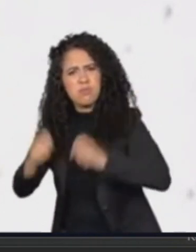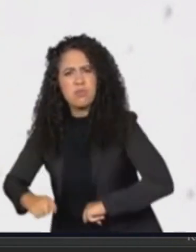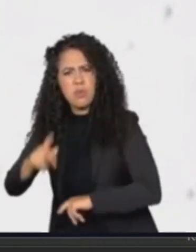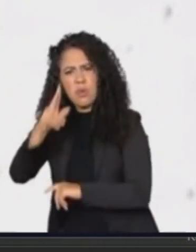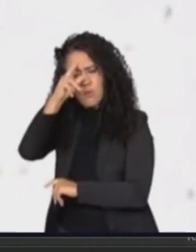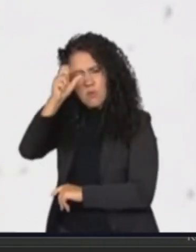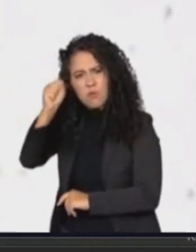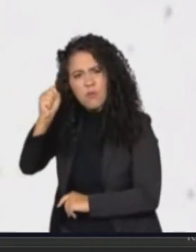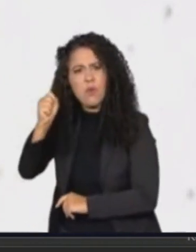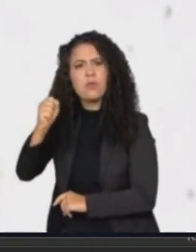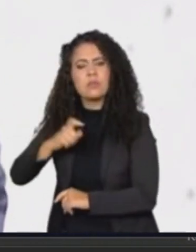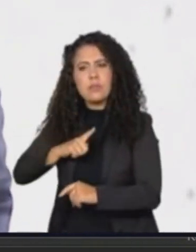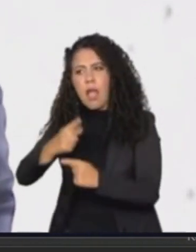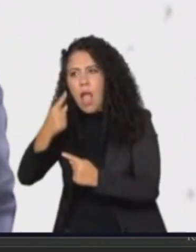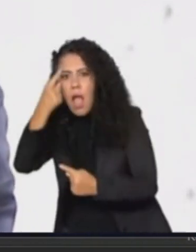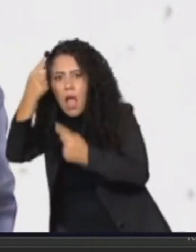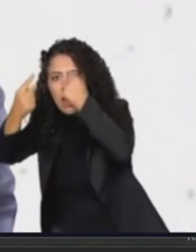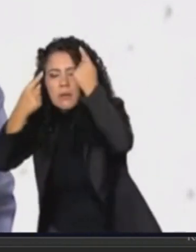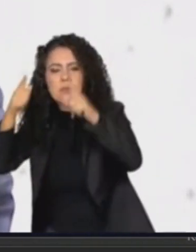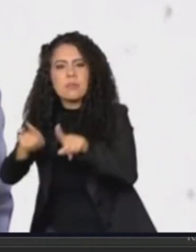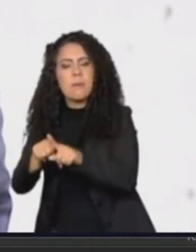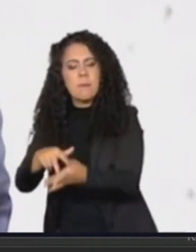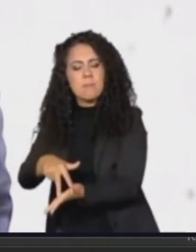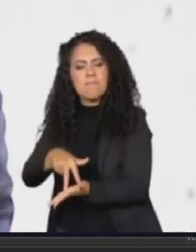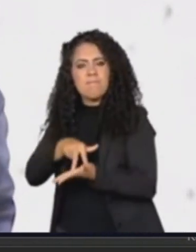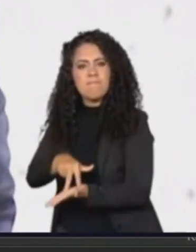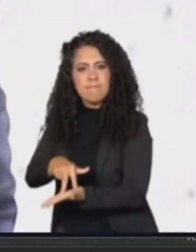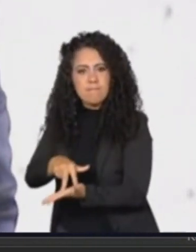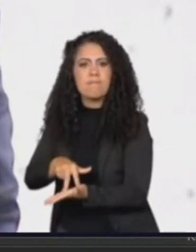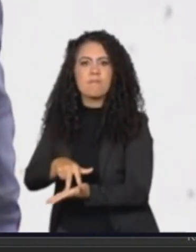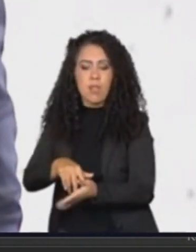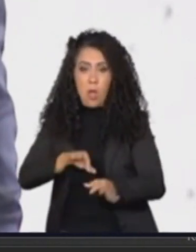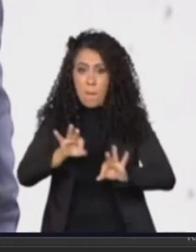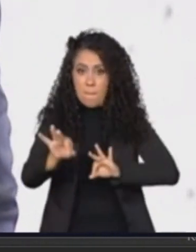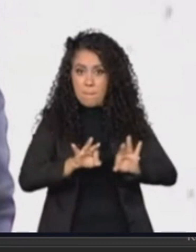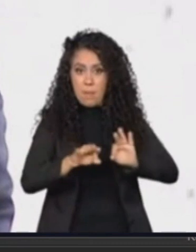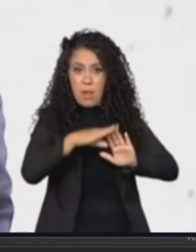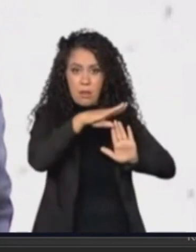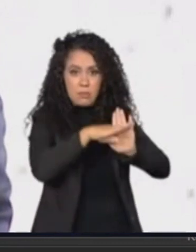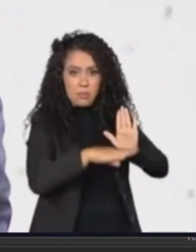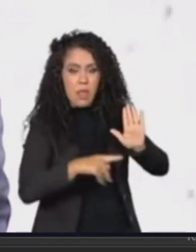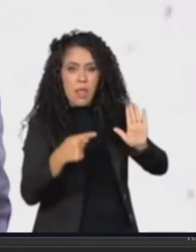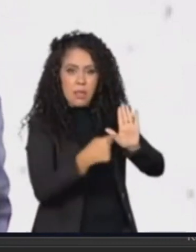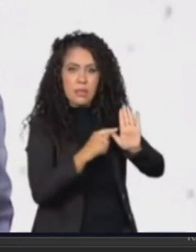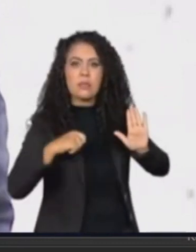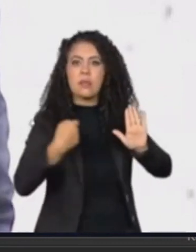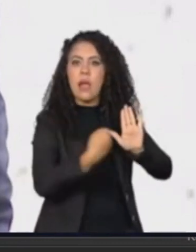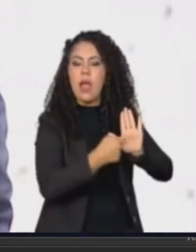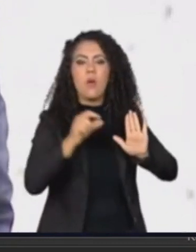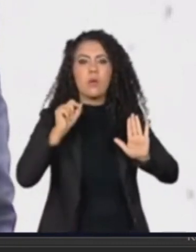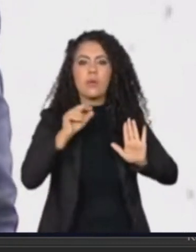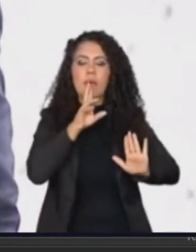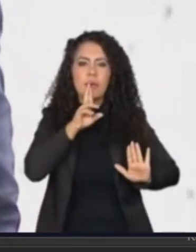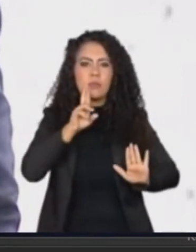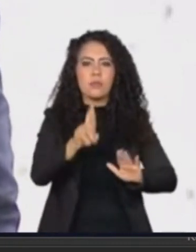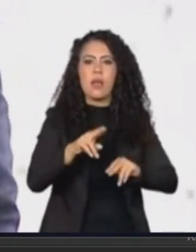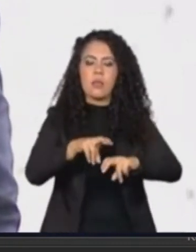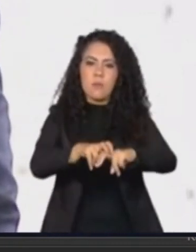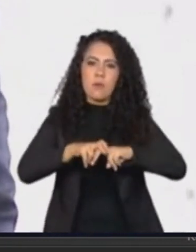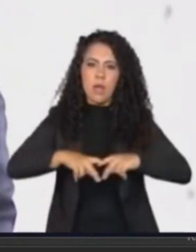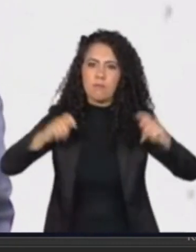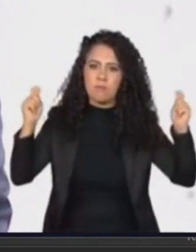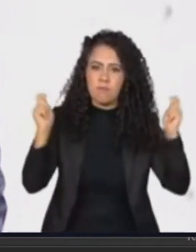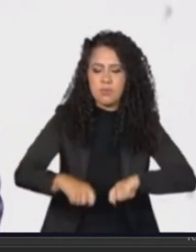sua capacidade criativa e sua resistência. Esse plano, ele é resultado da potência, da força criativa